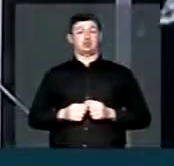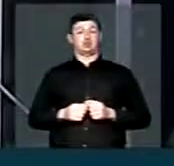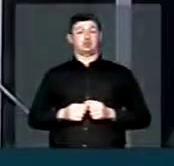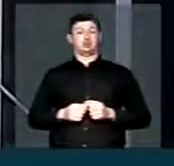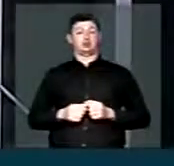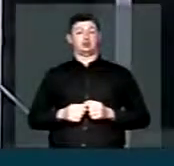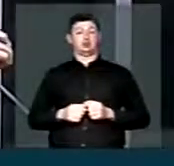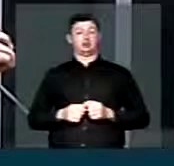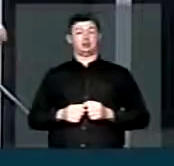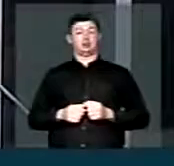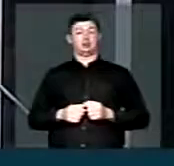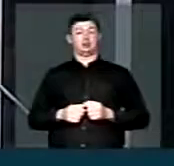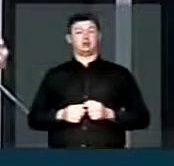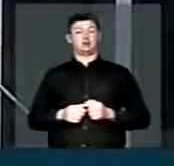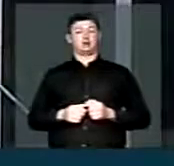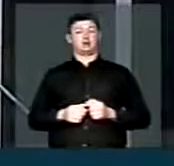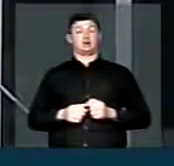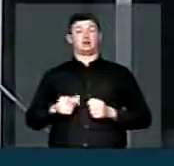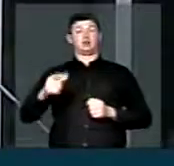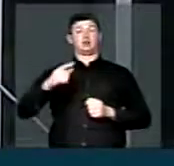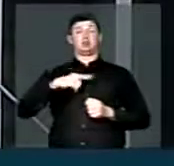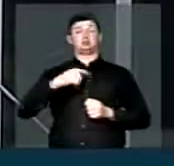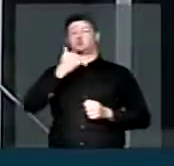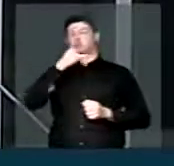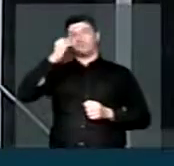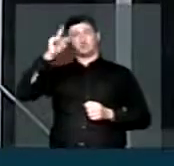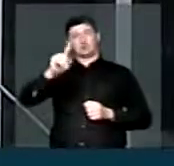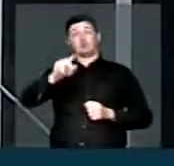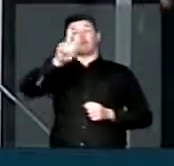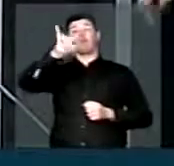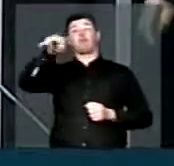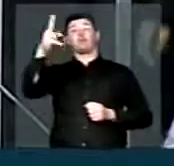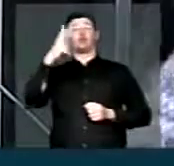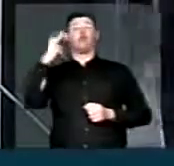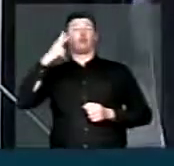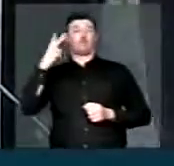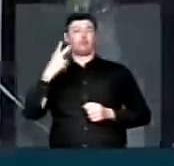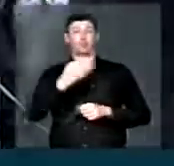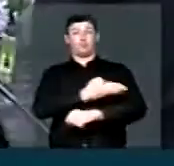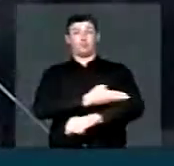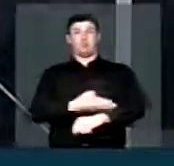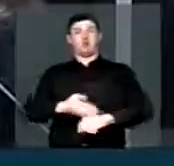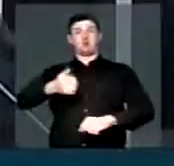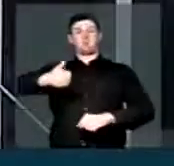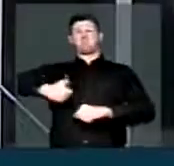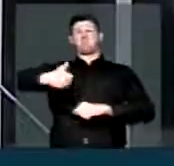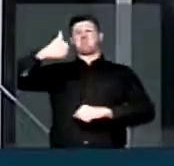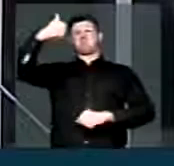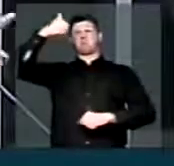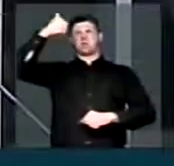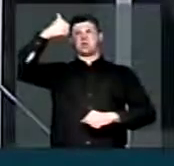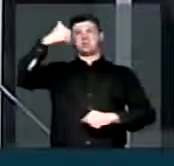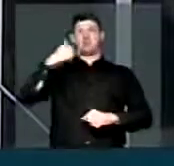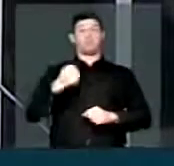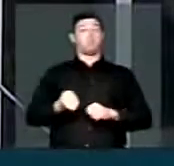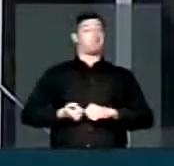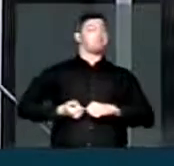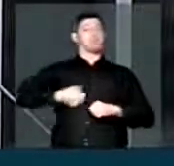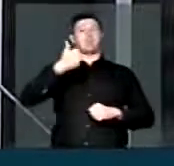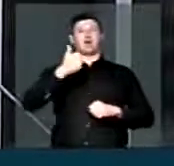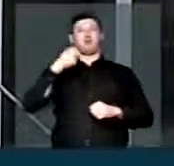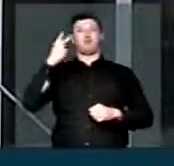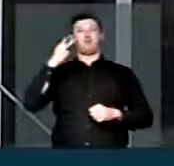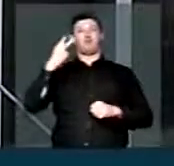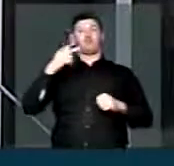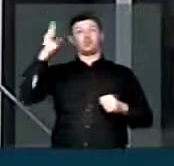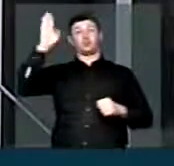Rodrigues, São Joaquim ganhou o vinho pericó branco, tirou o primeiro lugar, o melhor vinho